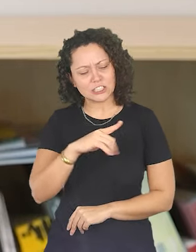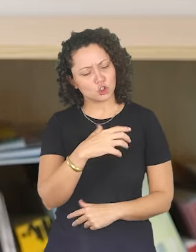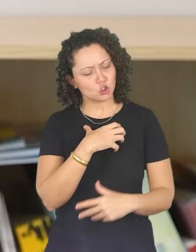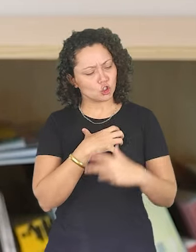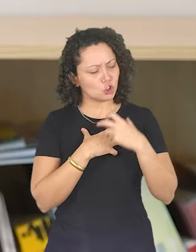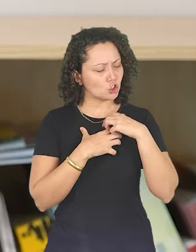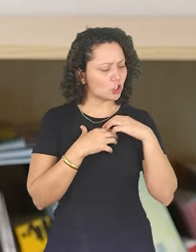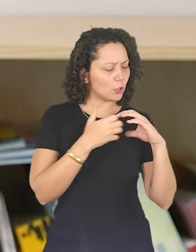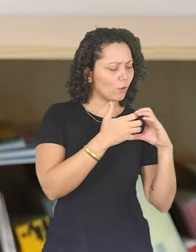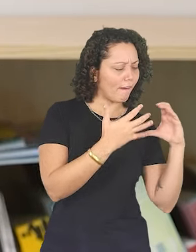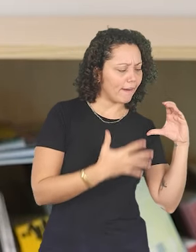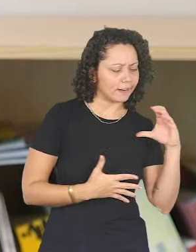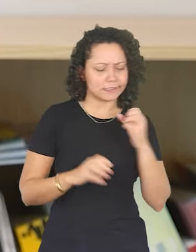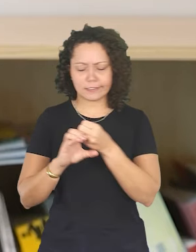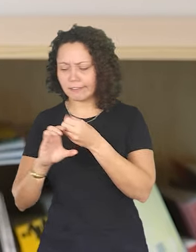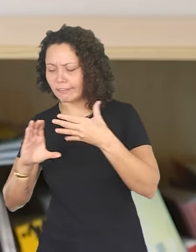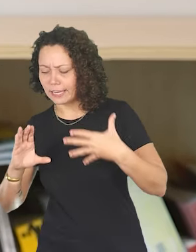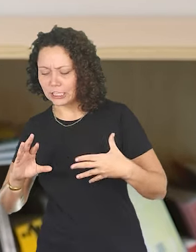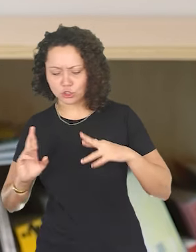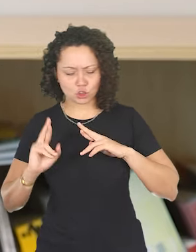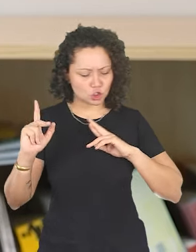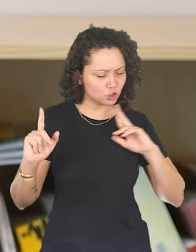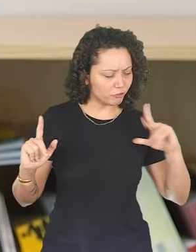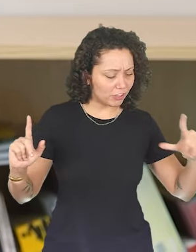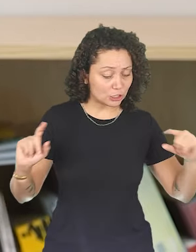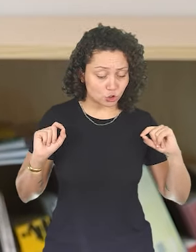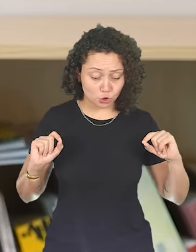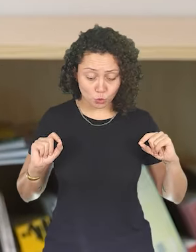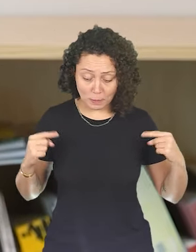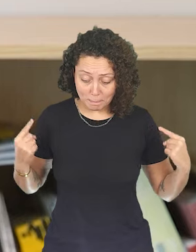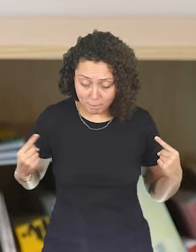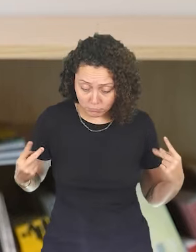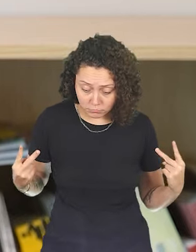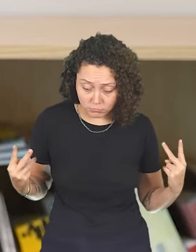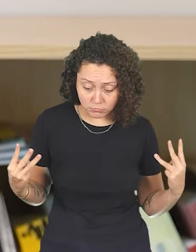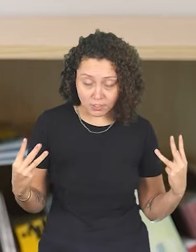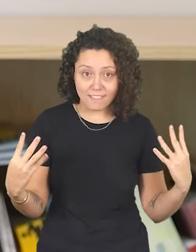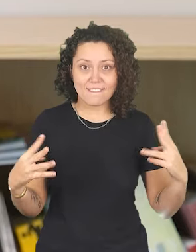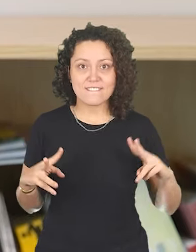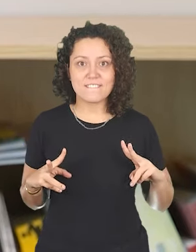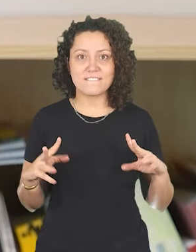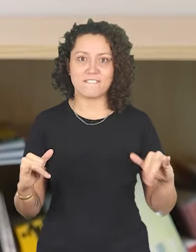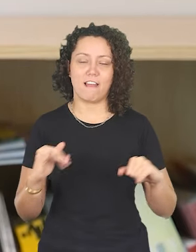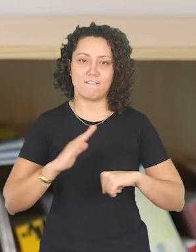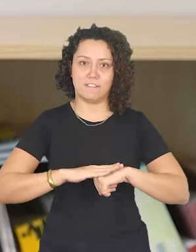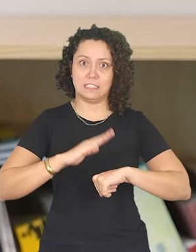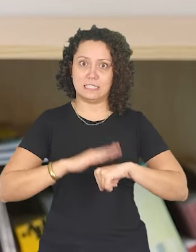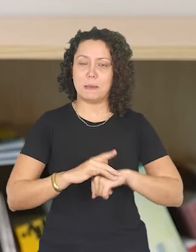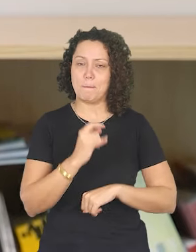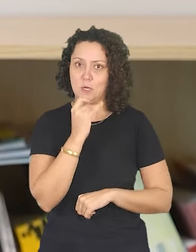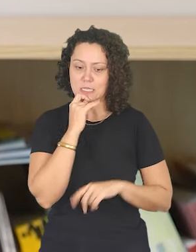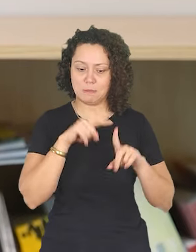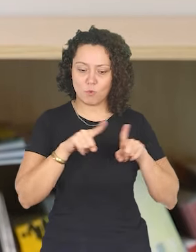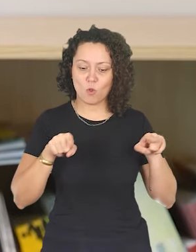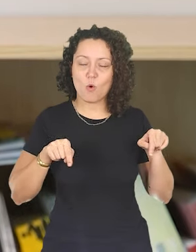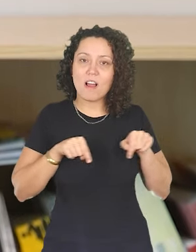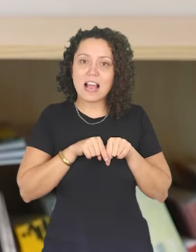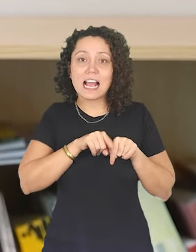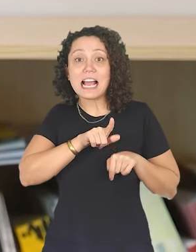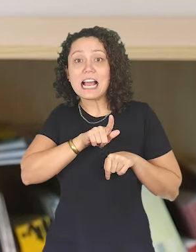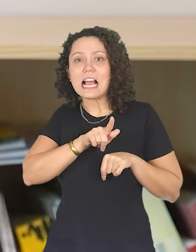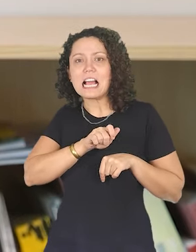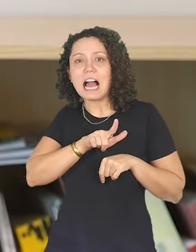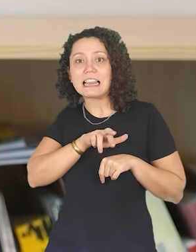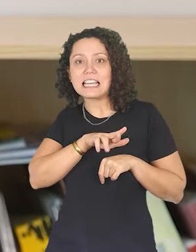de produção, ainda mais das etapas que você tem que realizar. Então, numa galeria, você tem um pensamento muito mais de